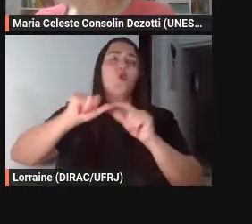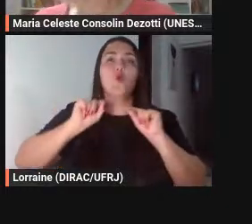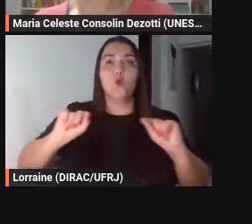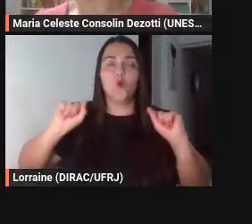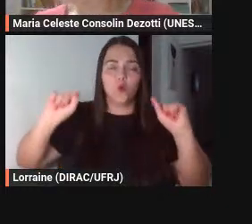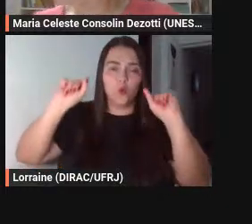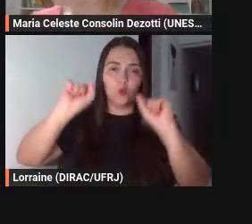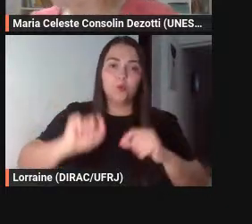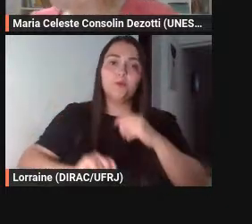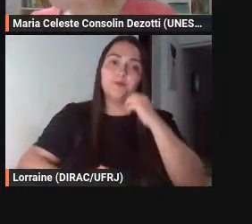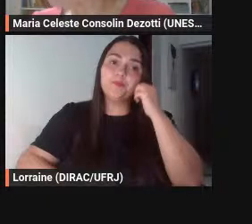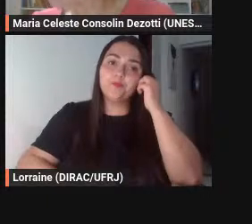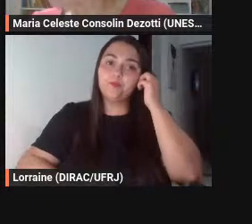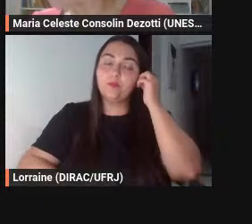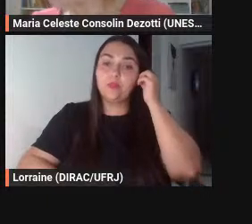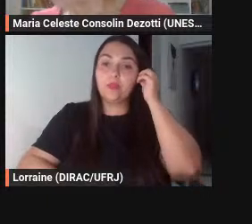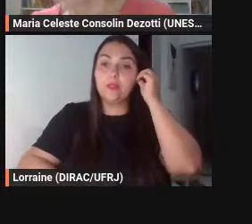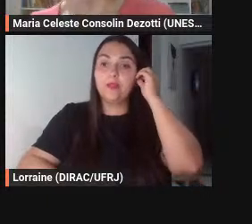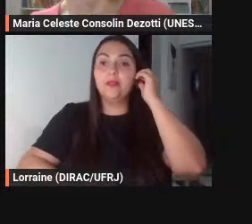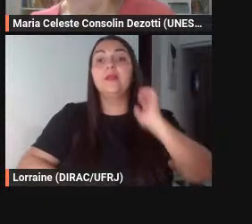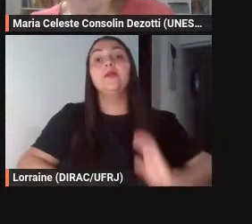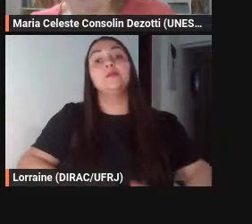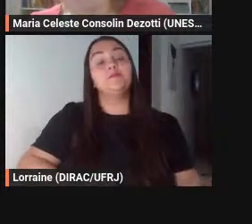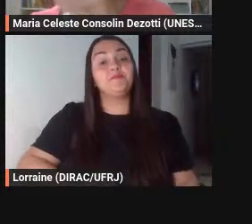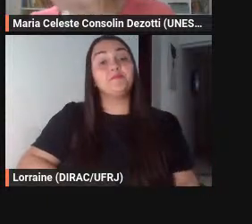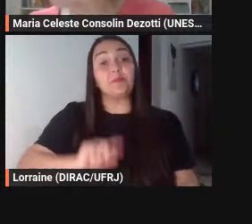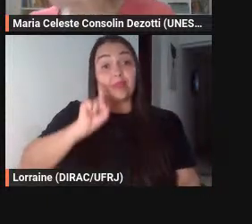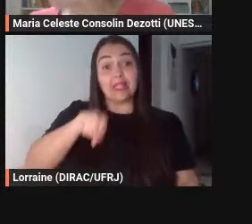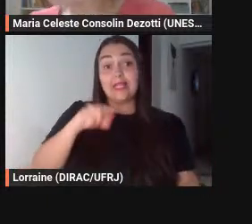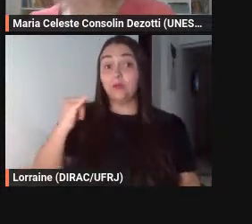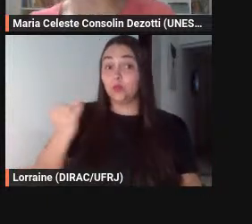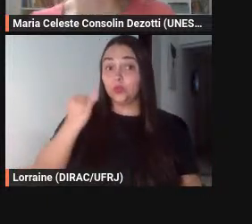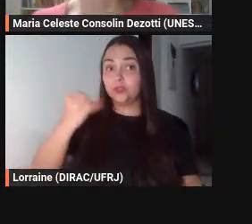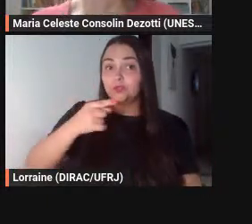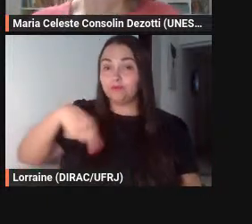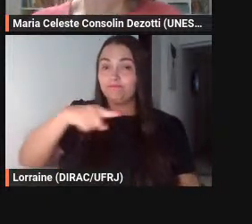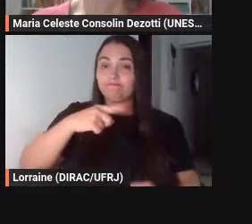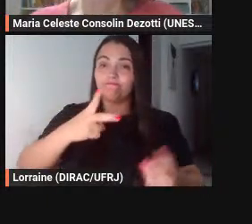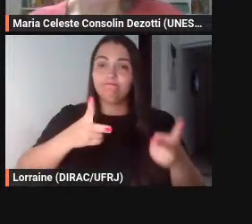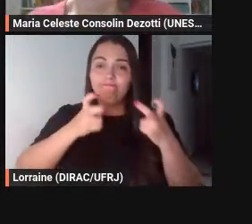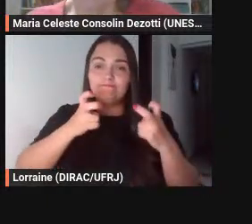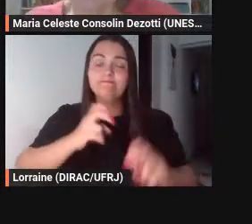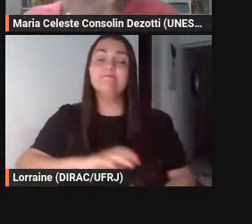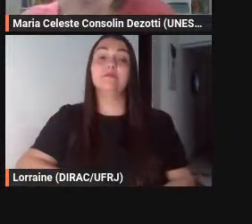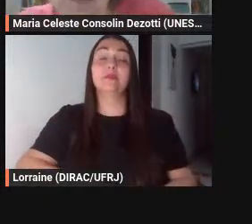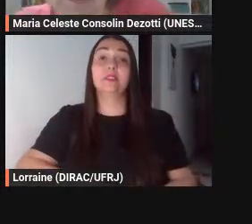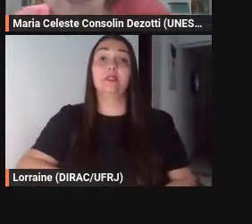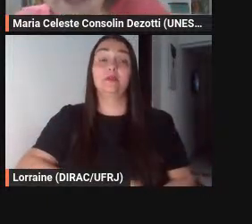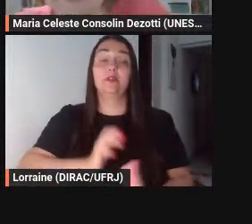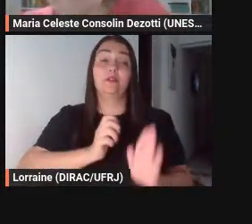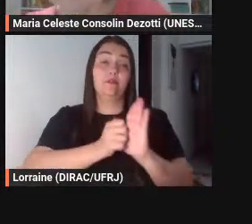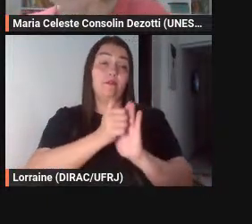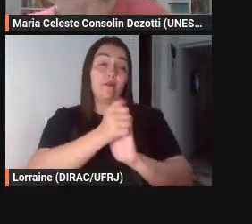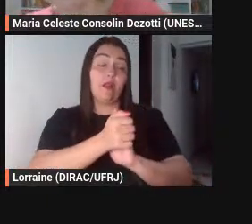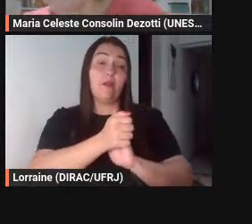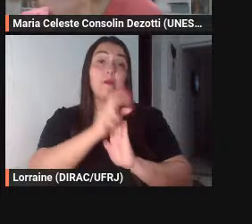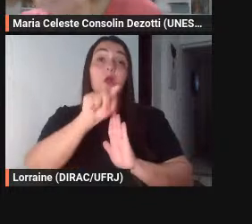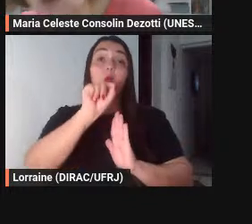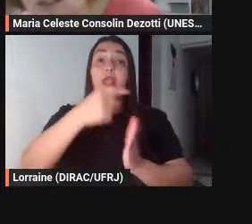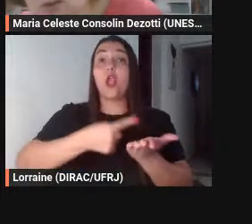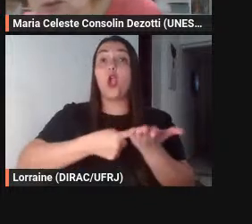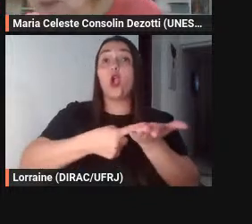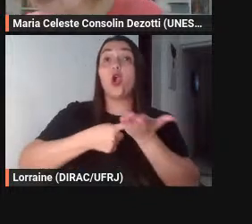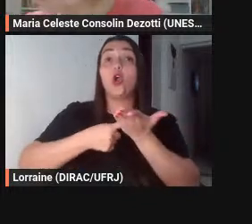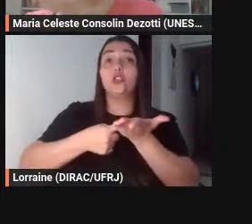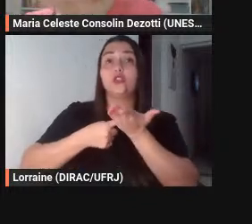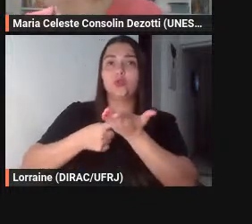e aí é importante a gente notar que a fábula se torna um código né ela se torna um